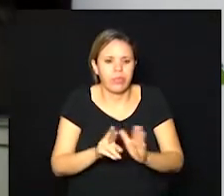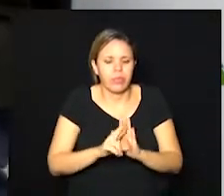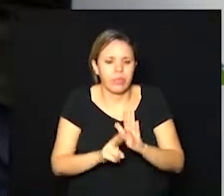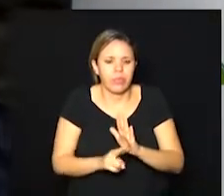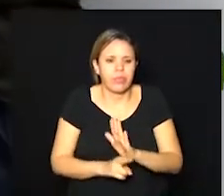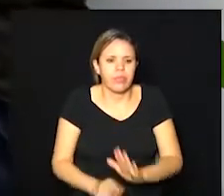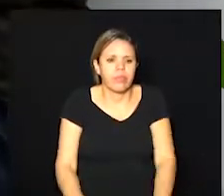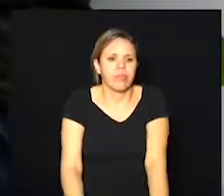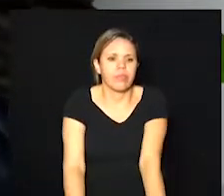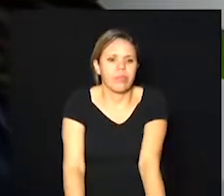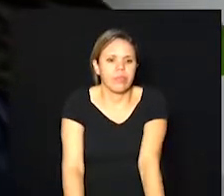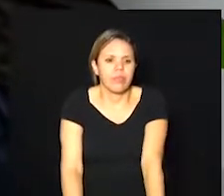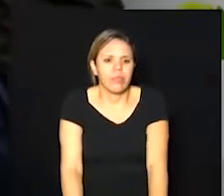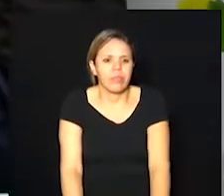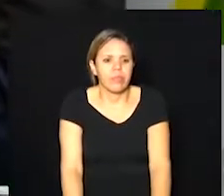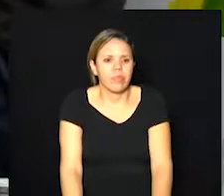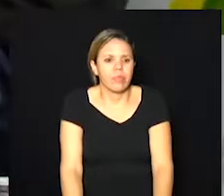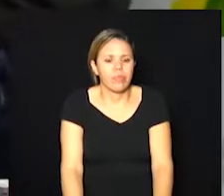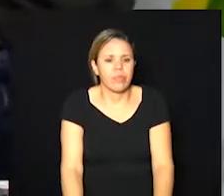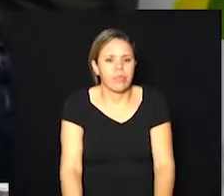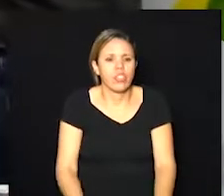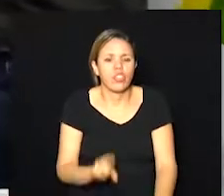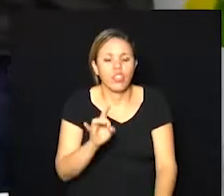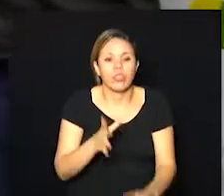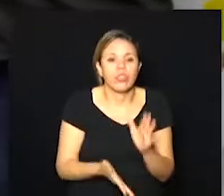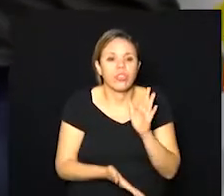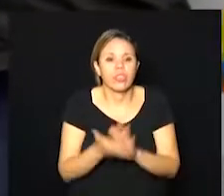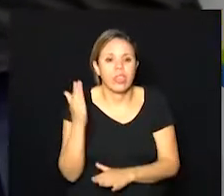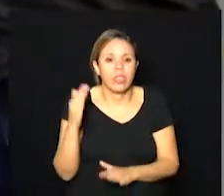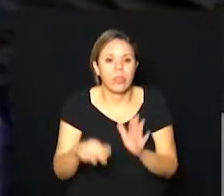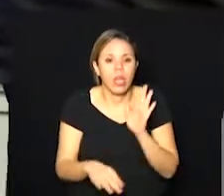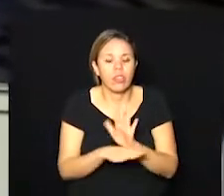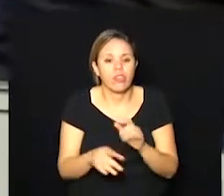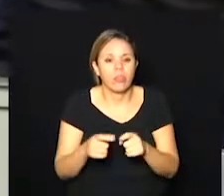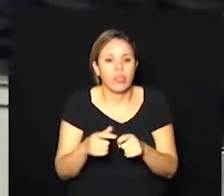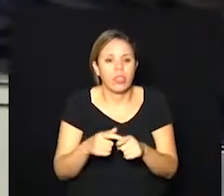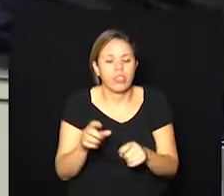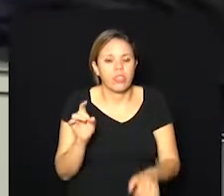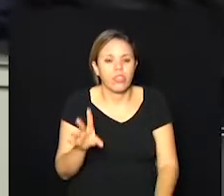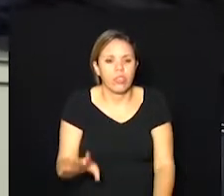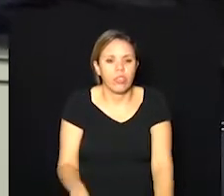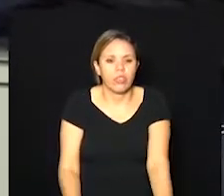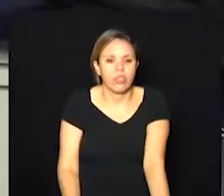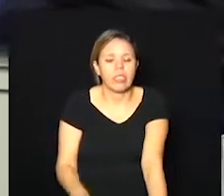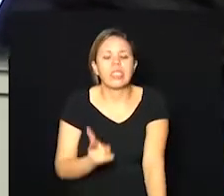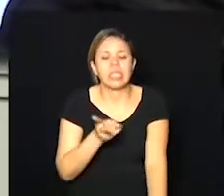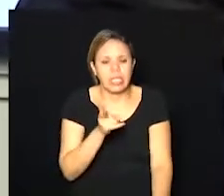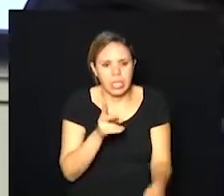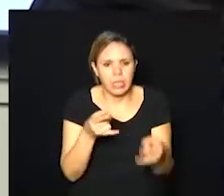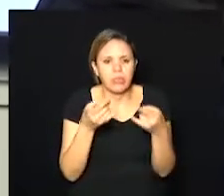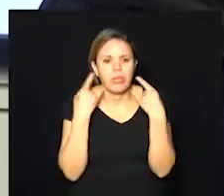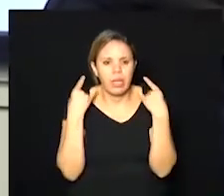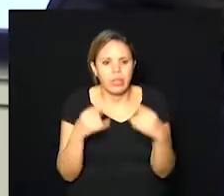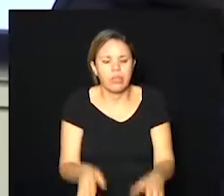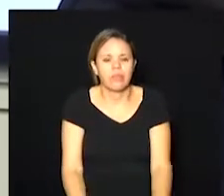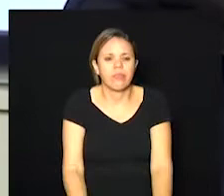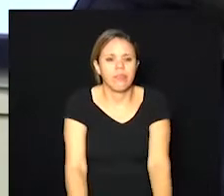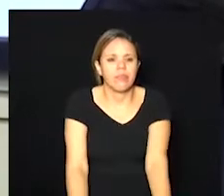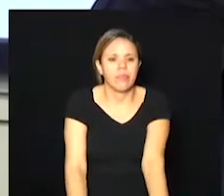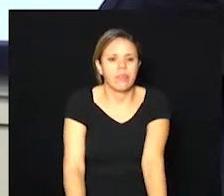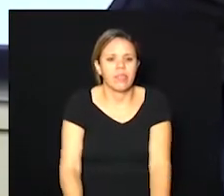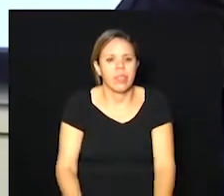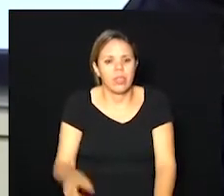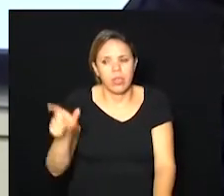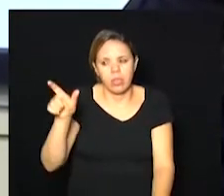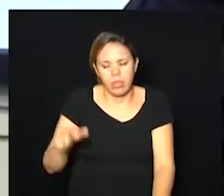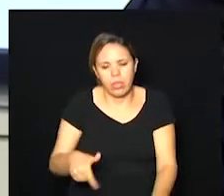não devem sair de casa quando estão doentes só sair de casa para ajuda médica sempre com máscara o cuidador